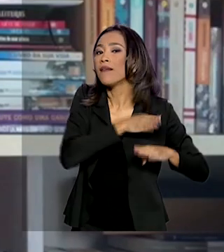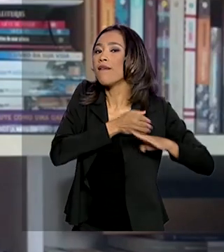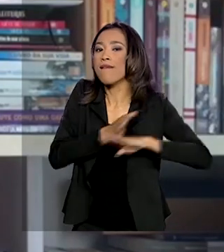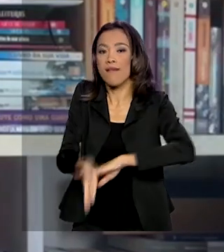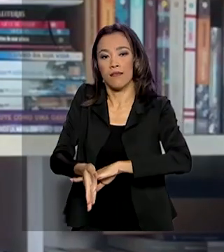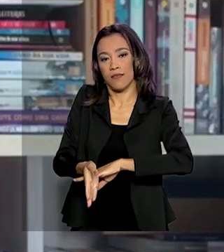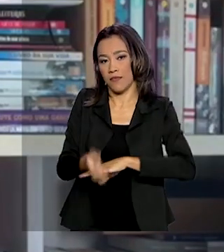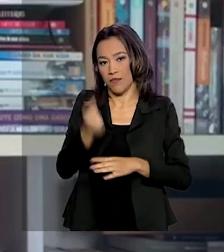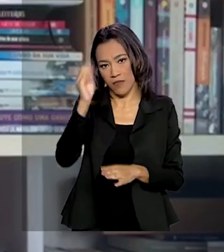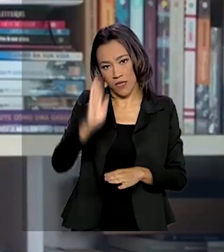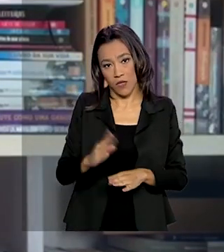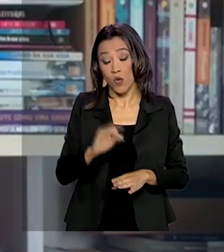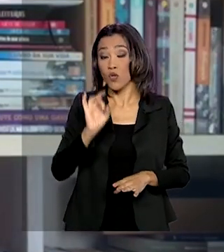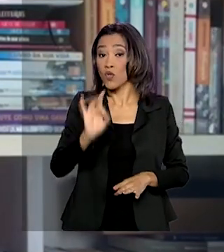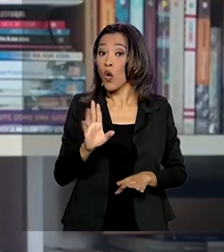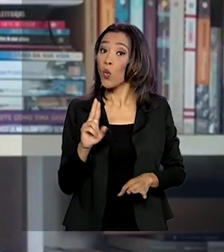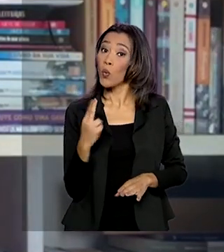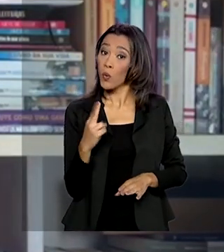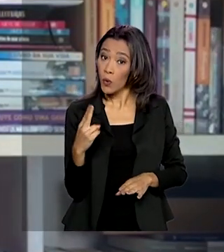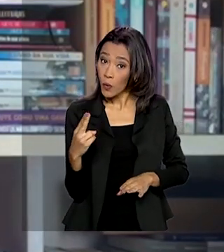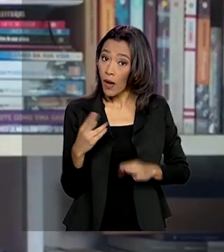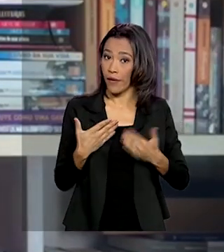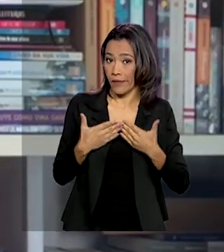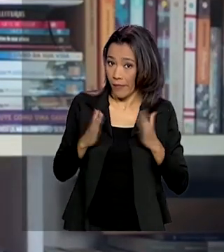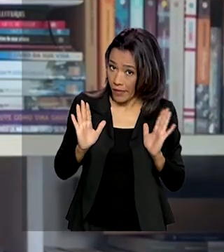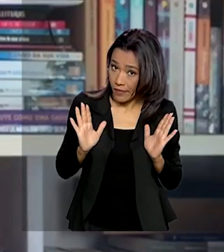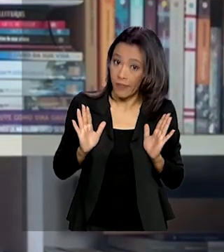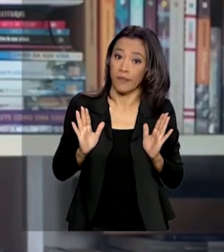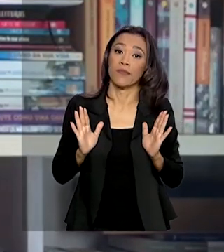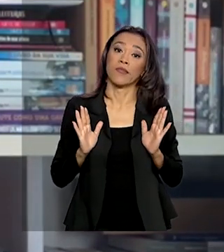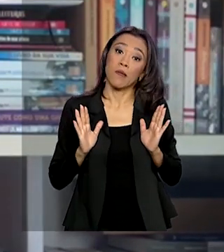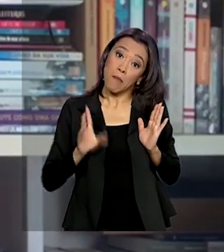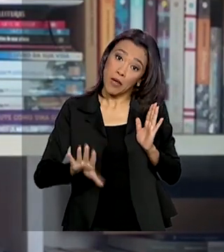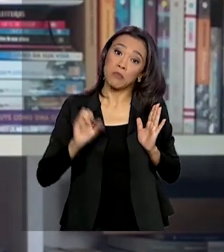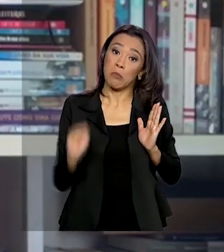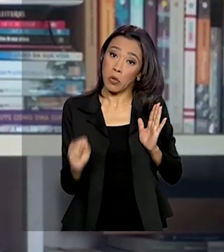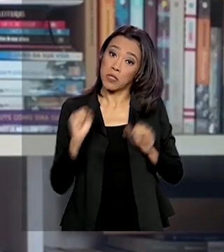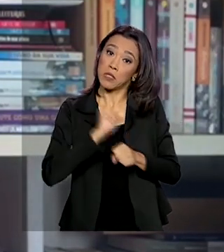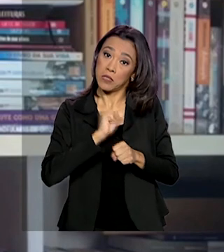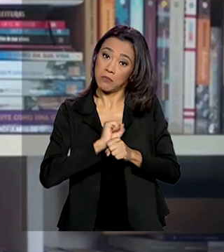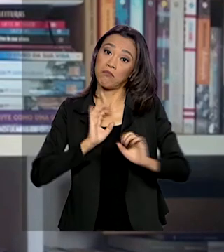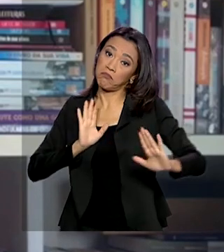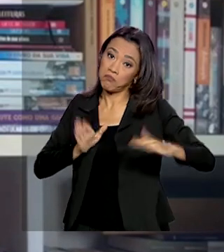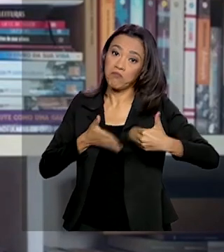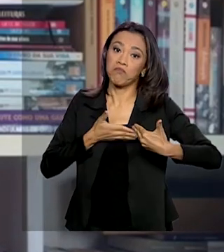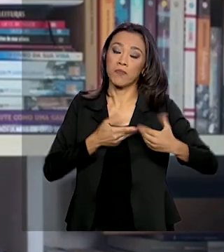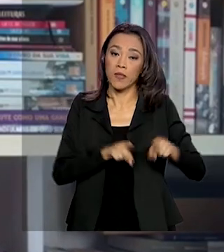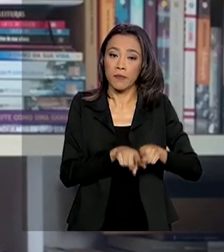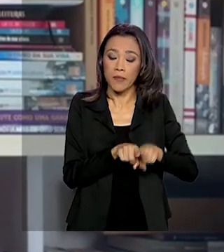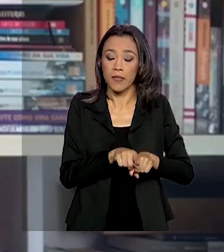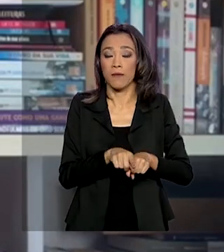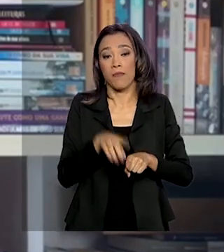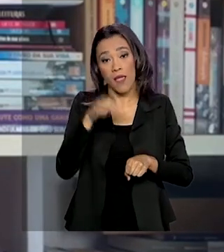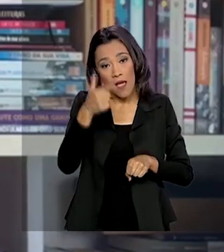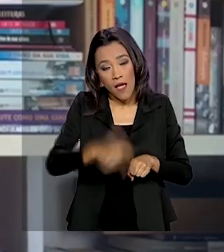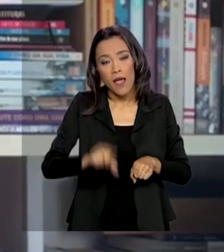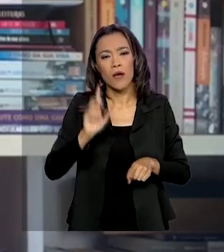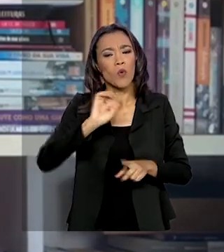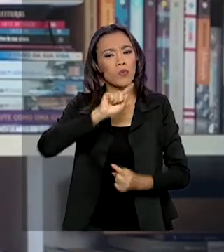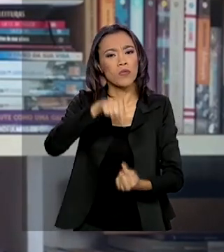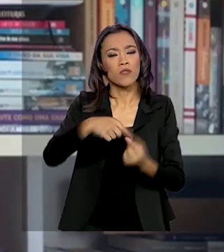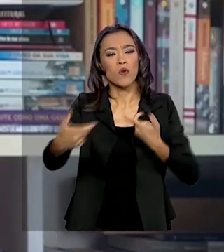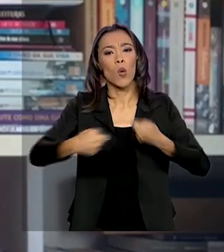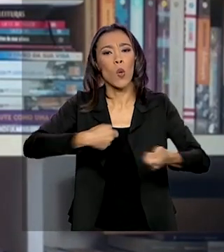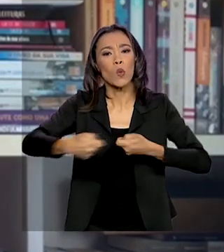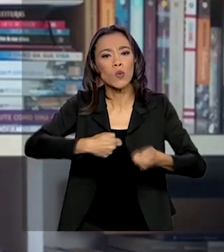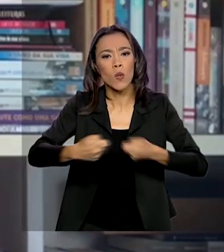Uruguai, que deve ser alvo de uma portaria a qualquer momento. A medida é mais uma para controlar o